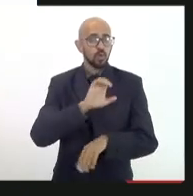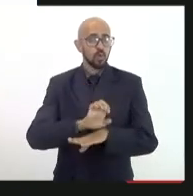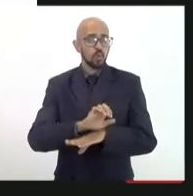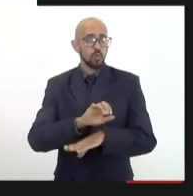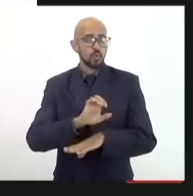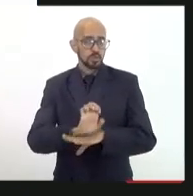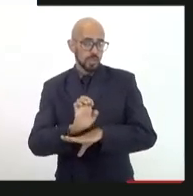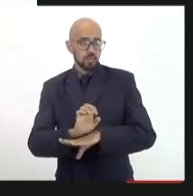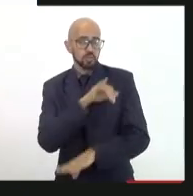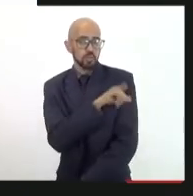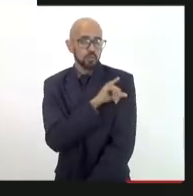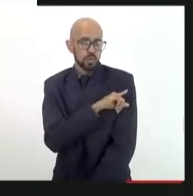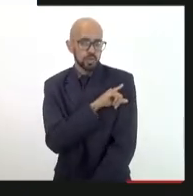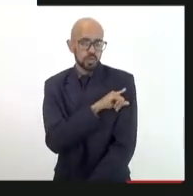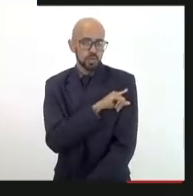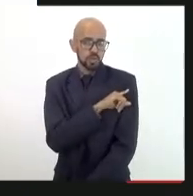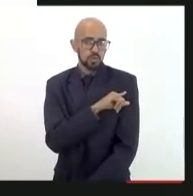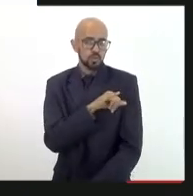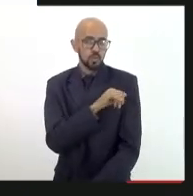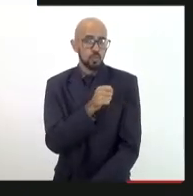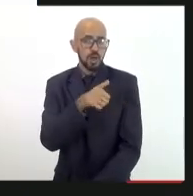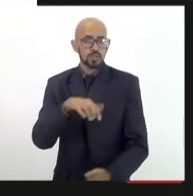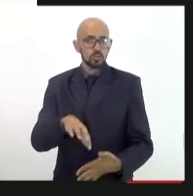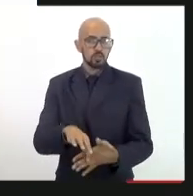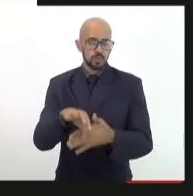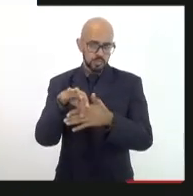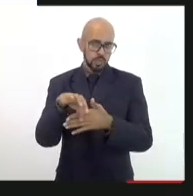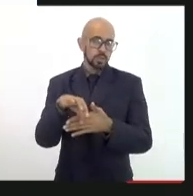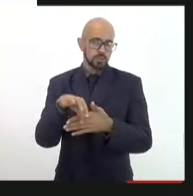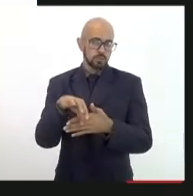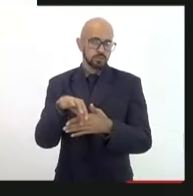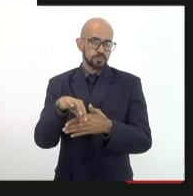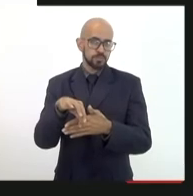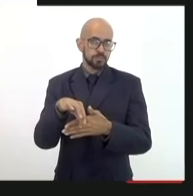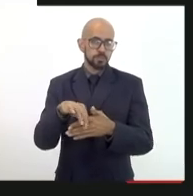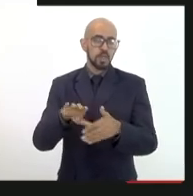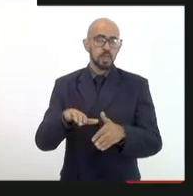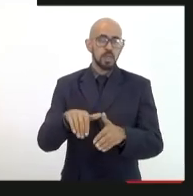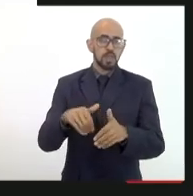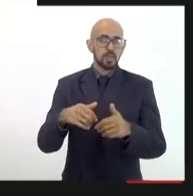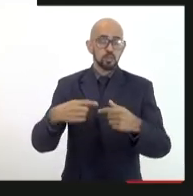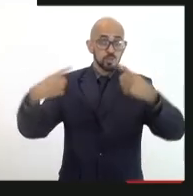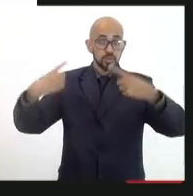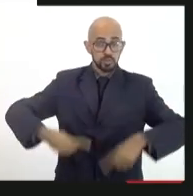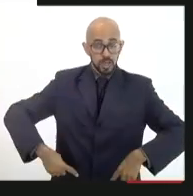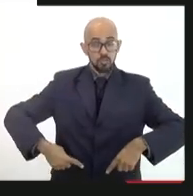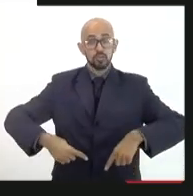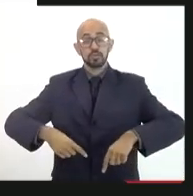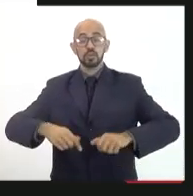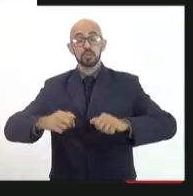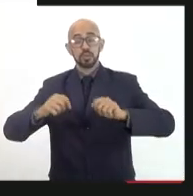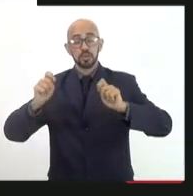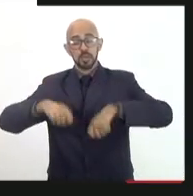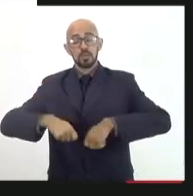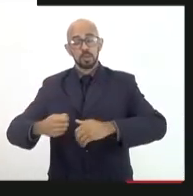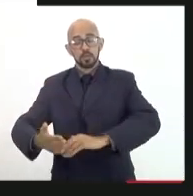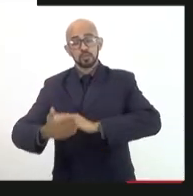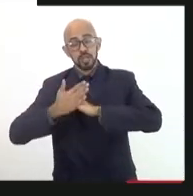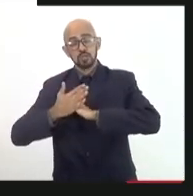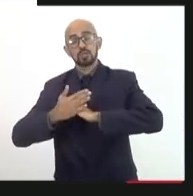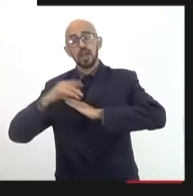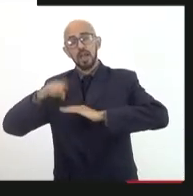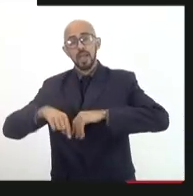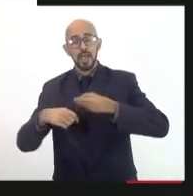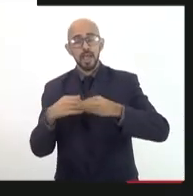destacado, então isso é uma potência muito grande, eu acho que o desafio que esse fundo pode nos ajudar é como a gente